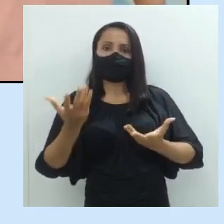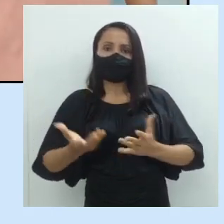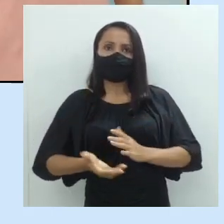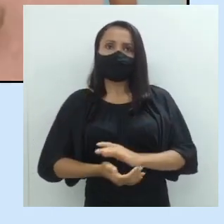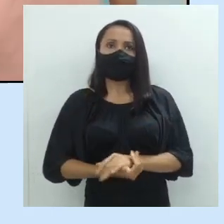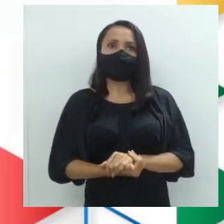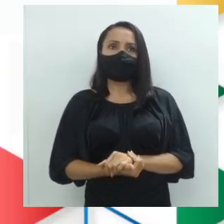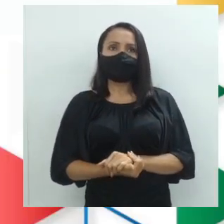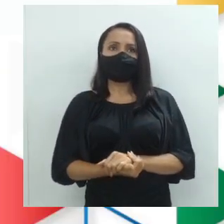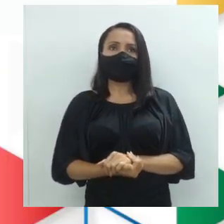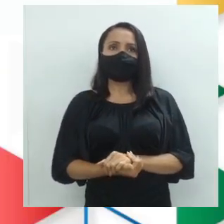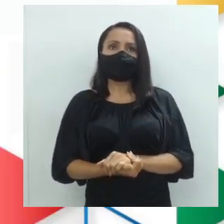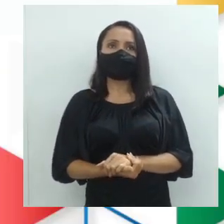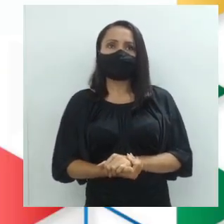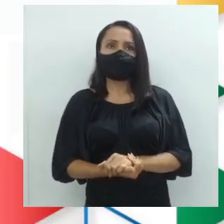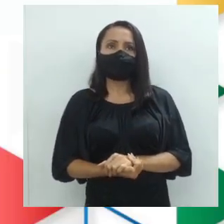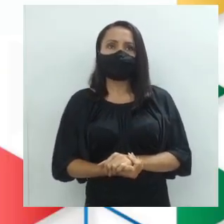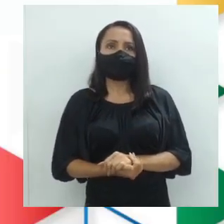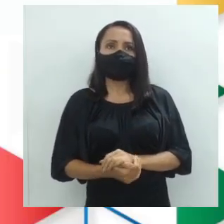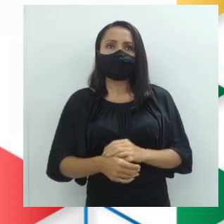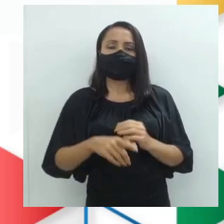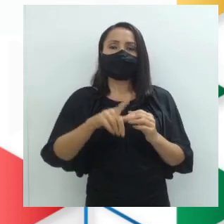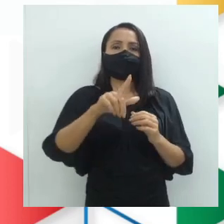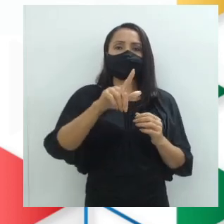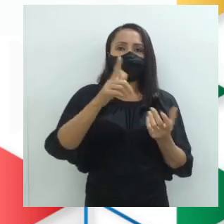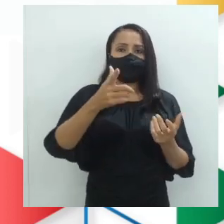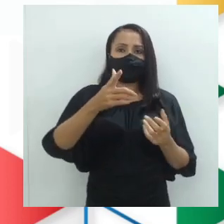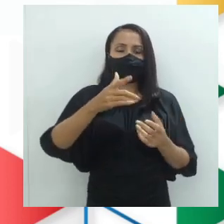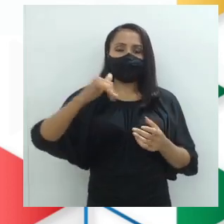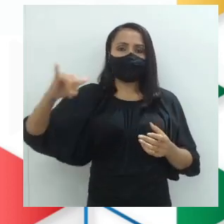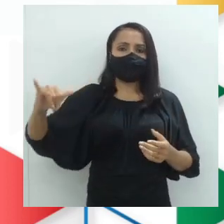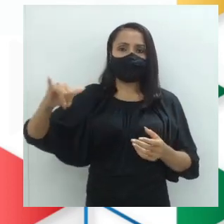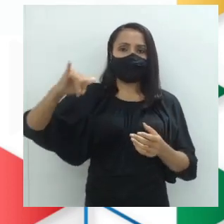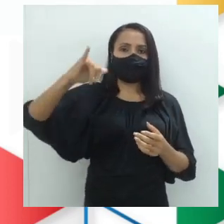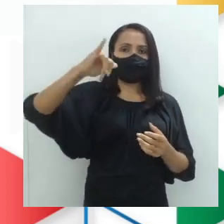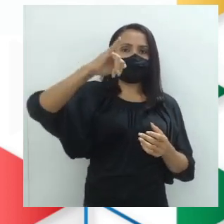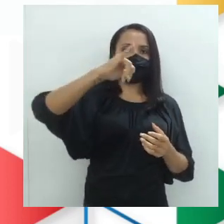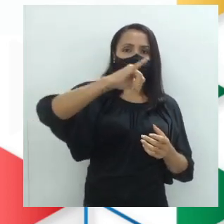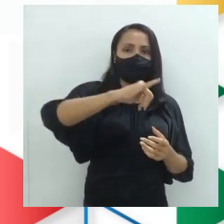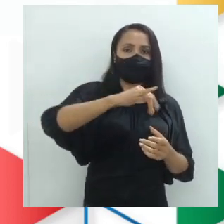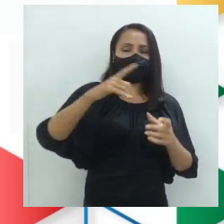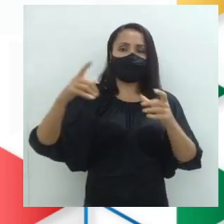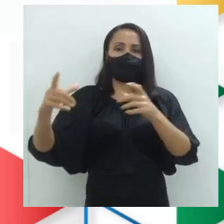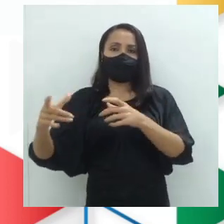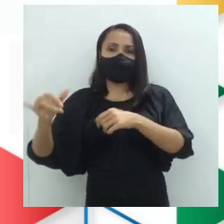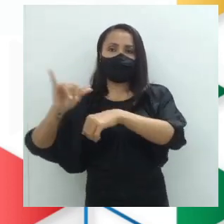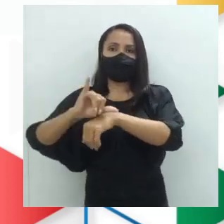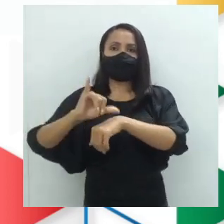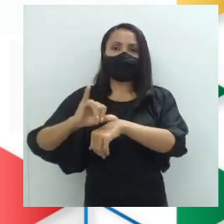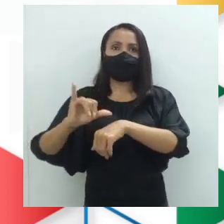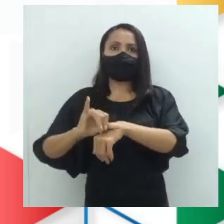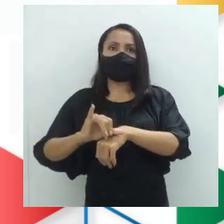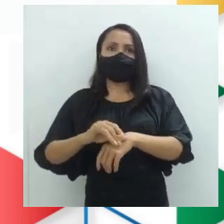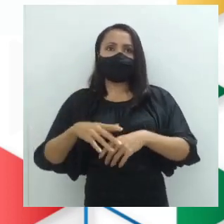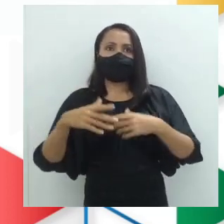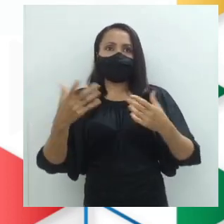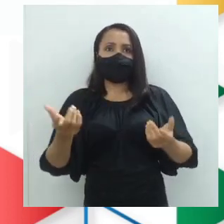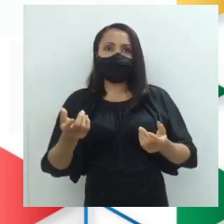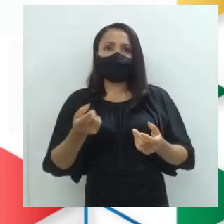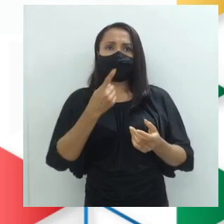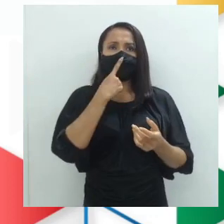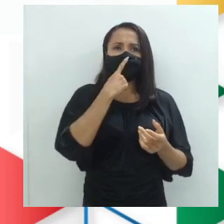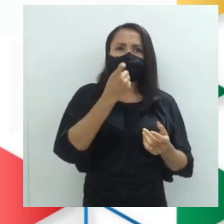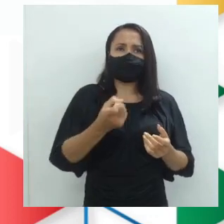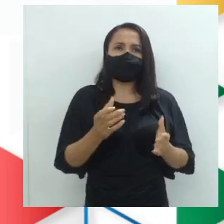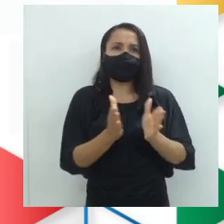Olhem outro aqui. Do Galeão, que é um aeroporto, ao centro, uma via cruzes para os turistas. Mal cheiro,